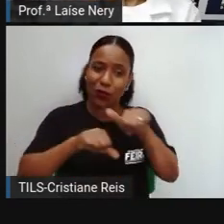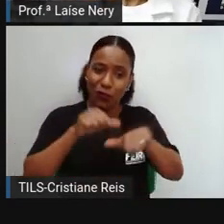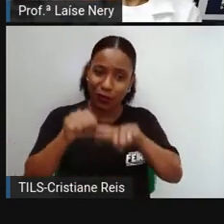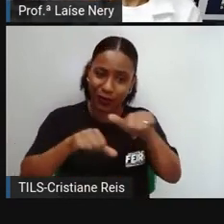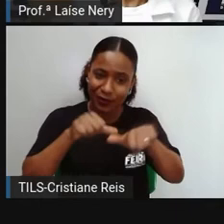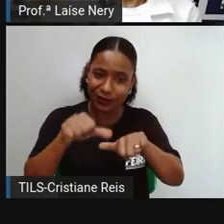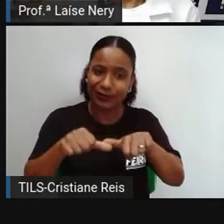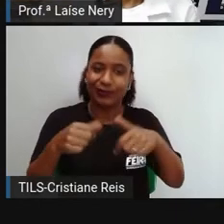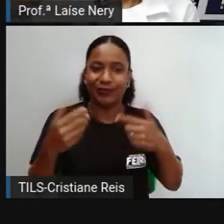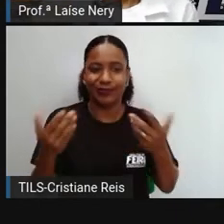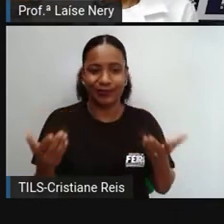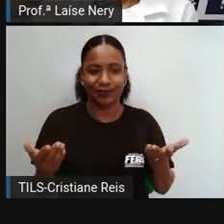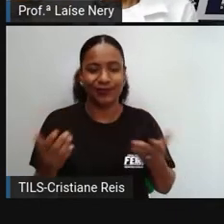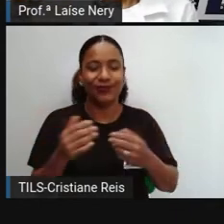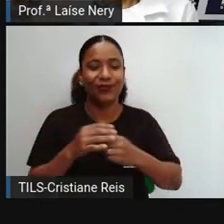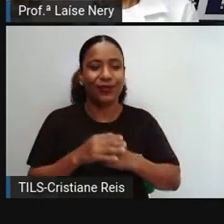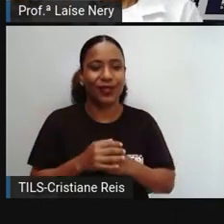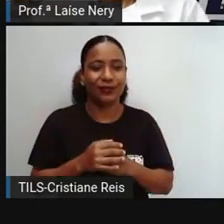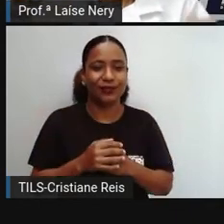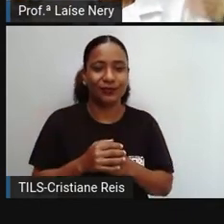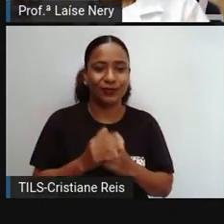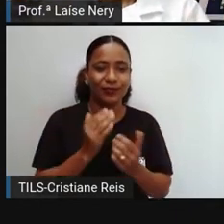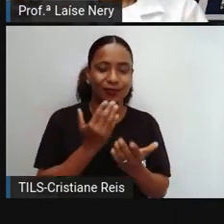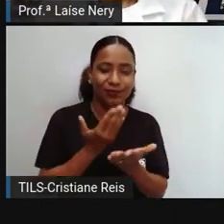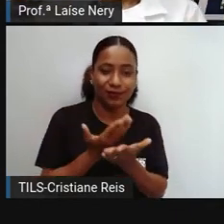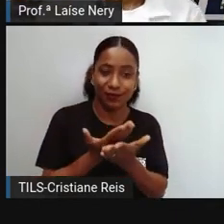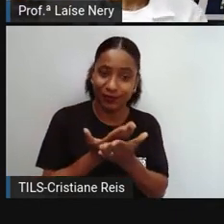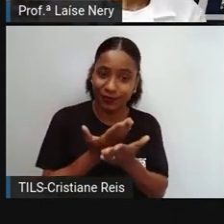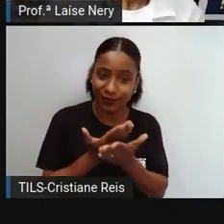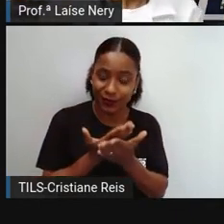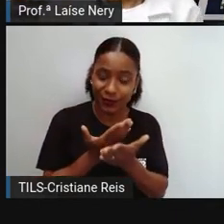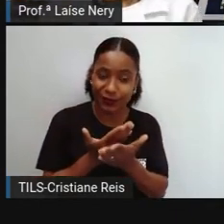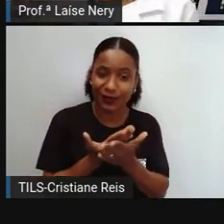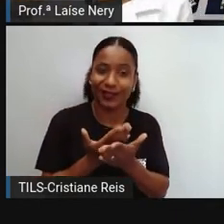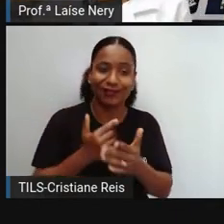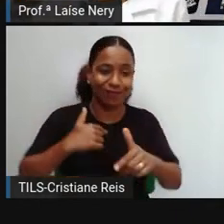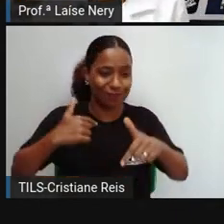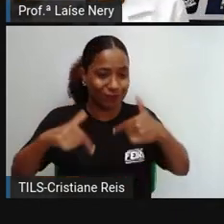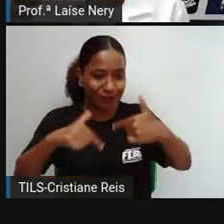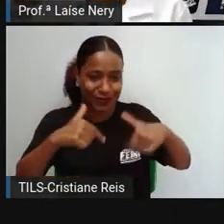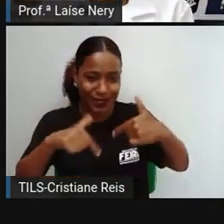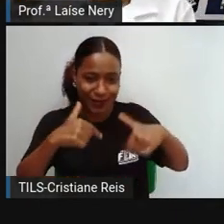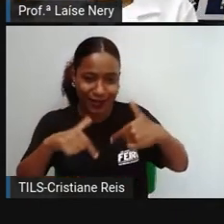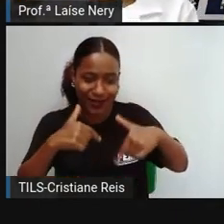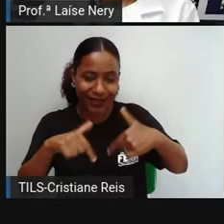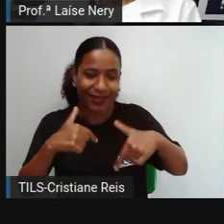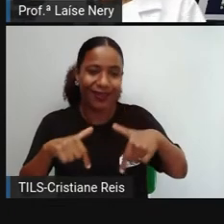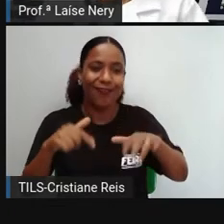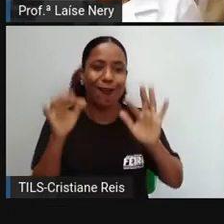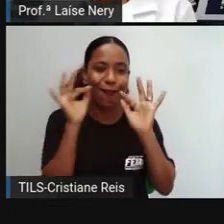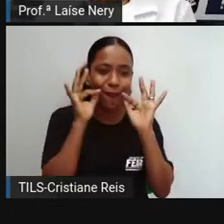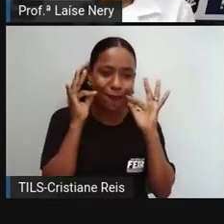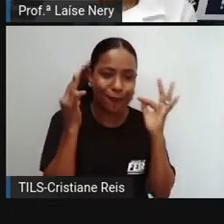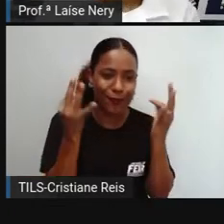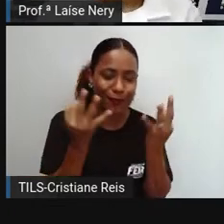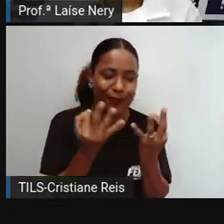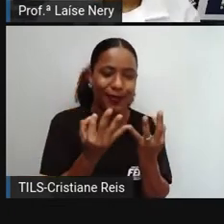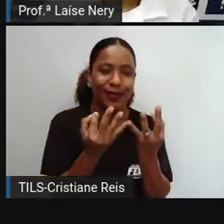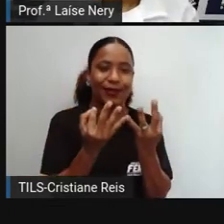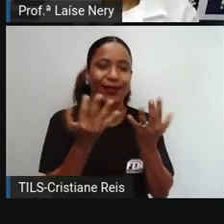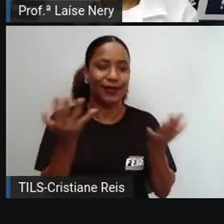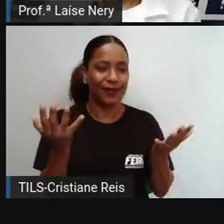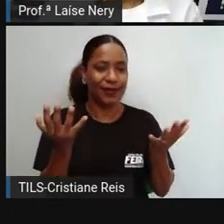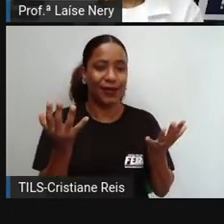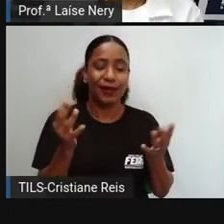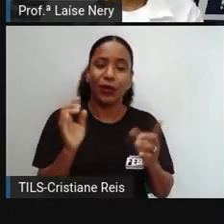estar buscando a sua carreira, formando uma família, escolhendo o que querem para